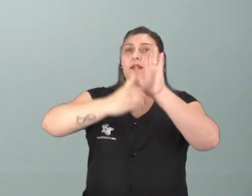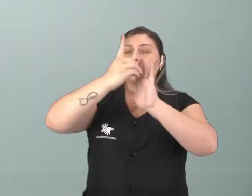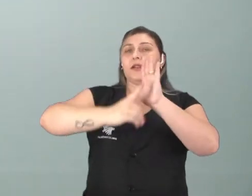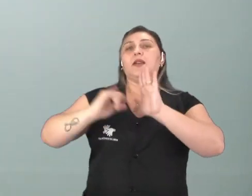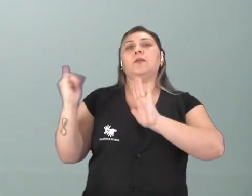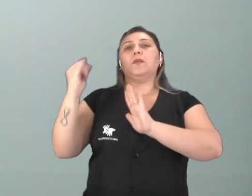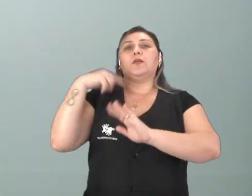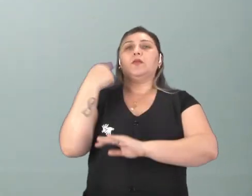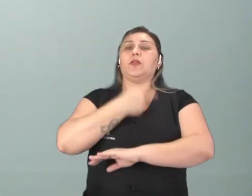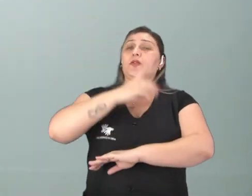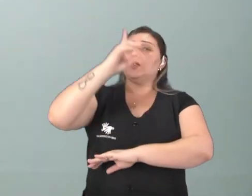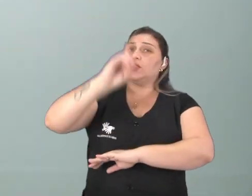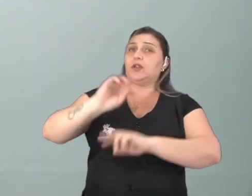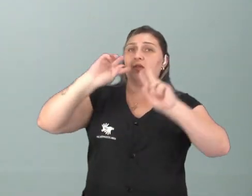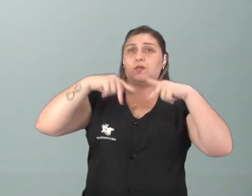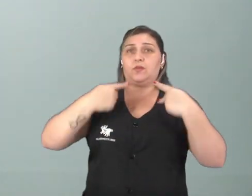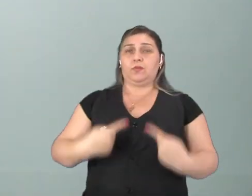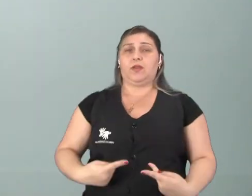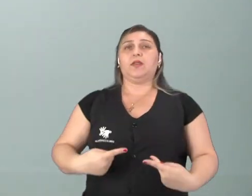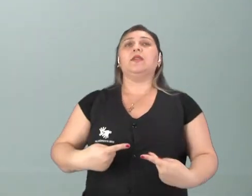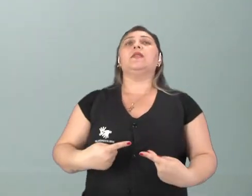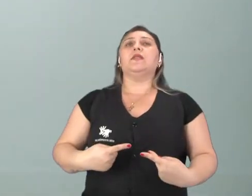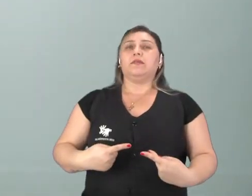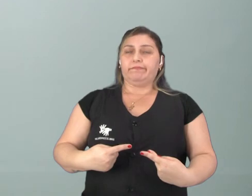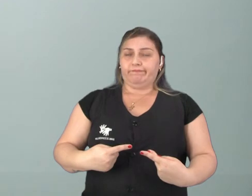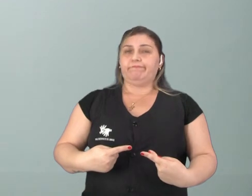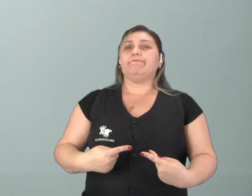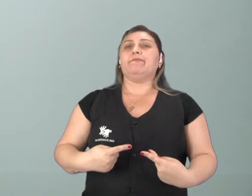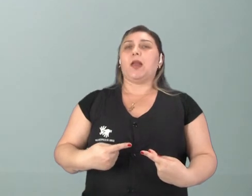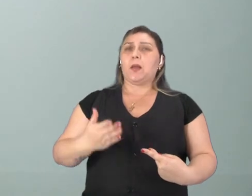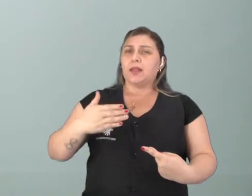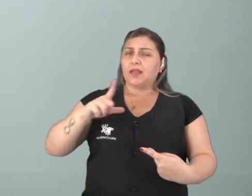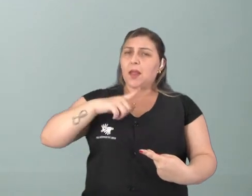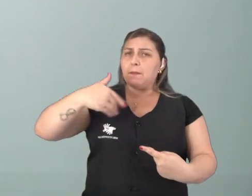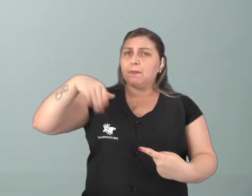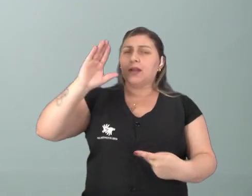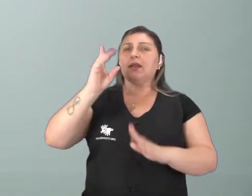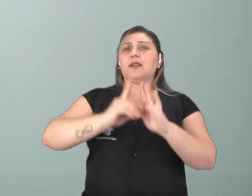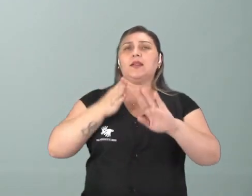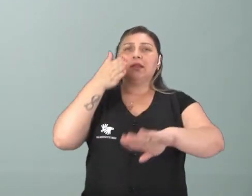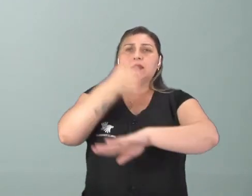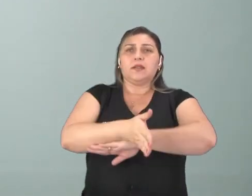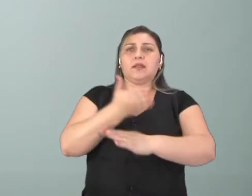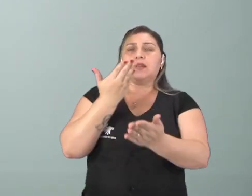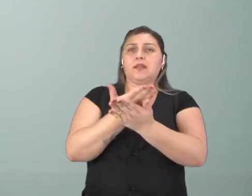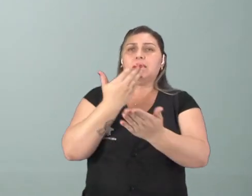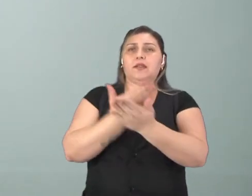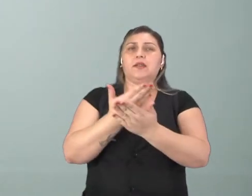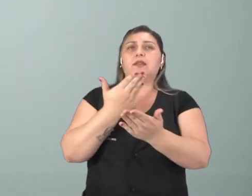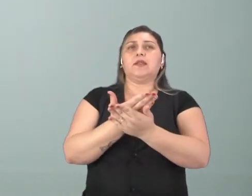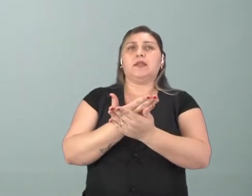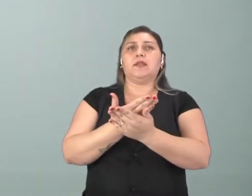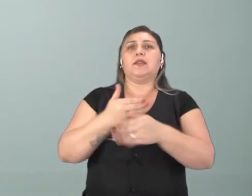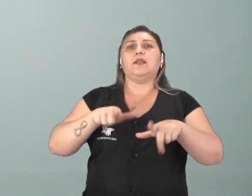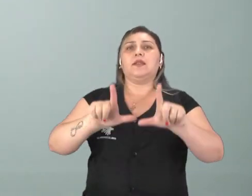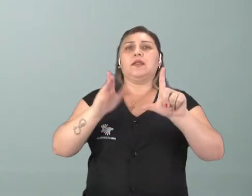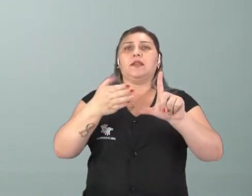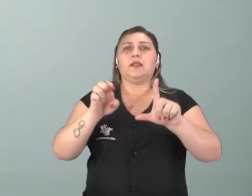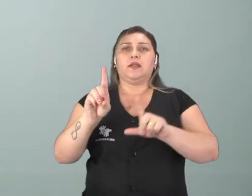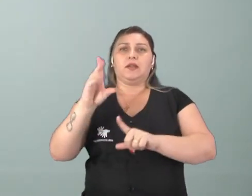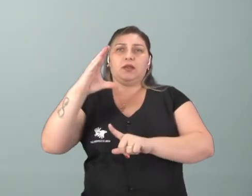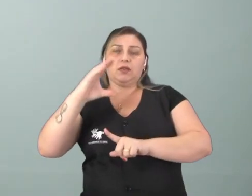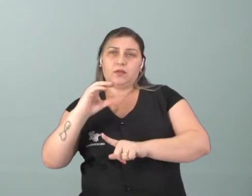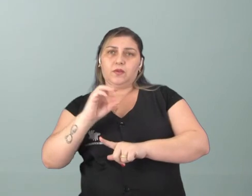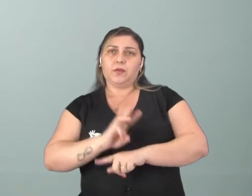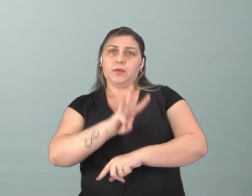importância dos nossos direitos humanos, que vão muito além dessa Declaração. para ter acesso a essa aula, na íntegra, acesse a plataforma do Eduque,